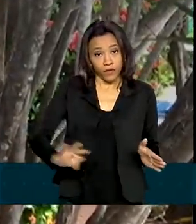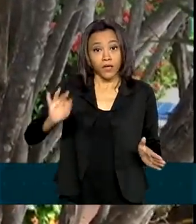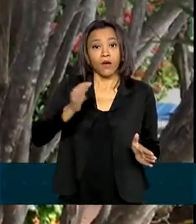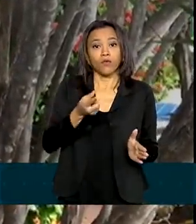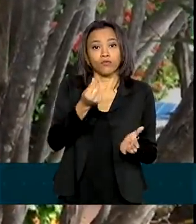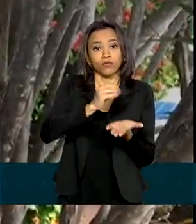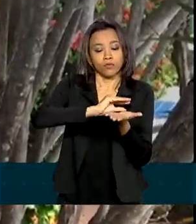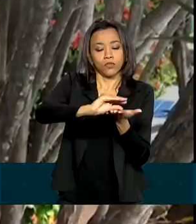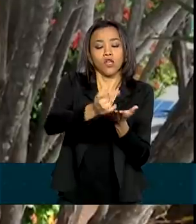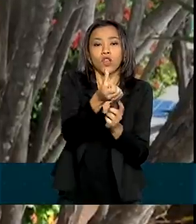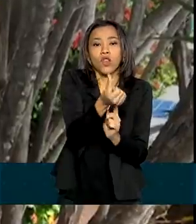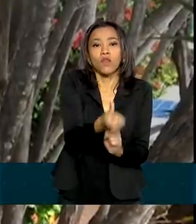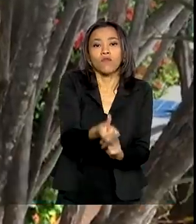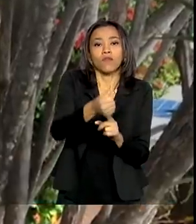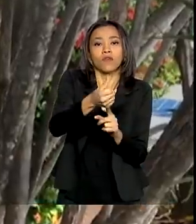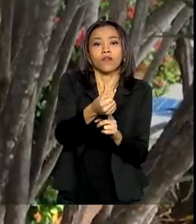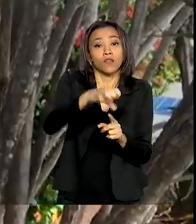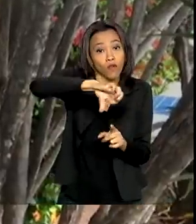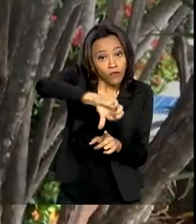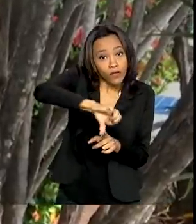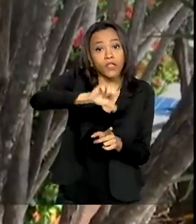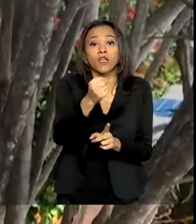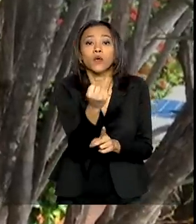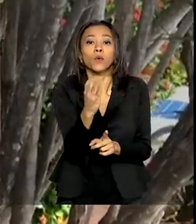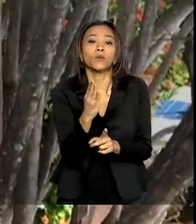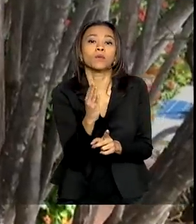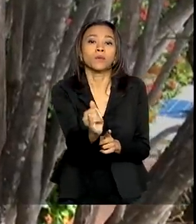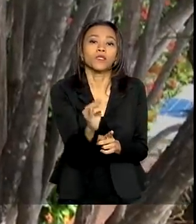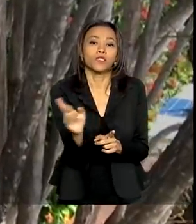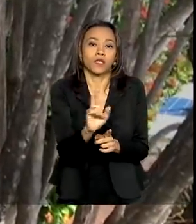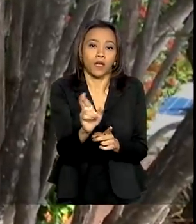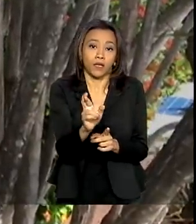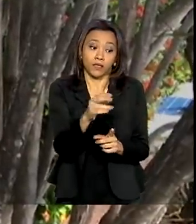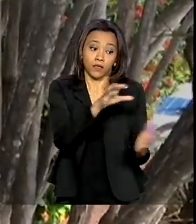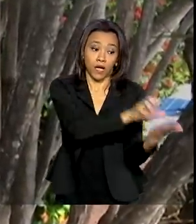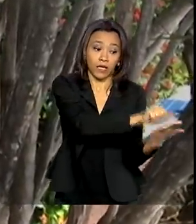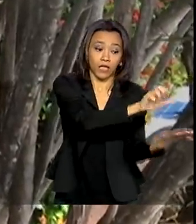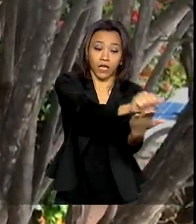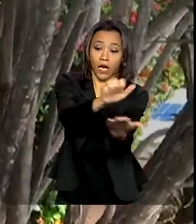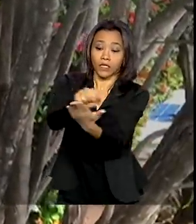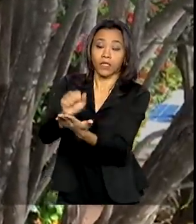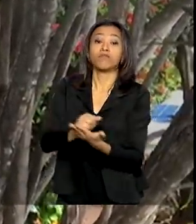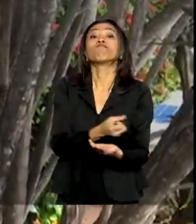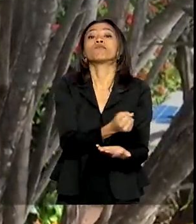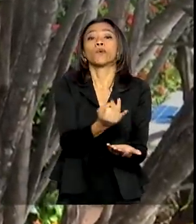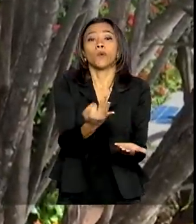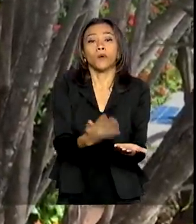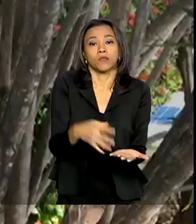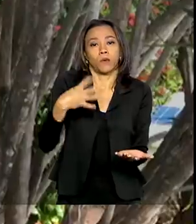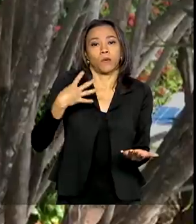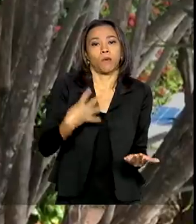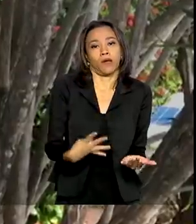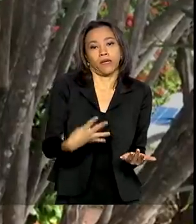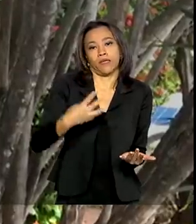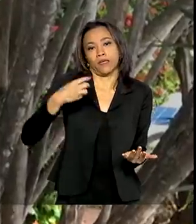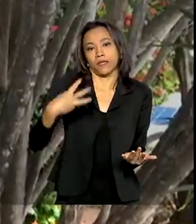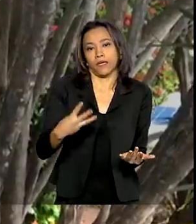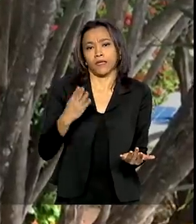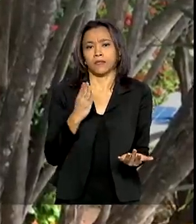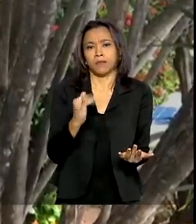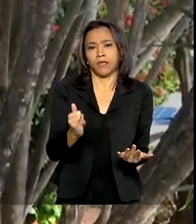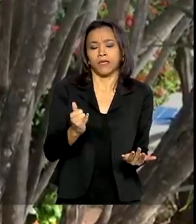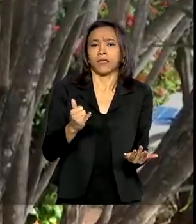98 bilhões. Somente com os cadastrados, o montante é de R 43,7